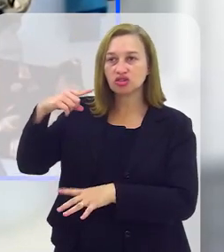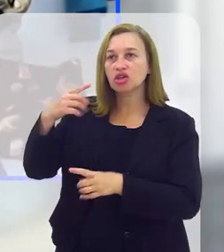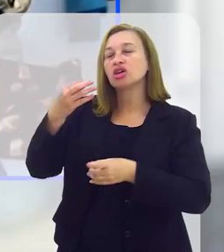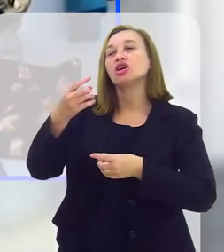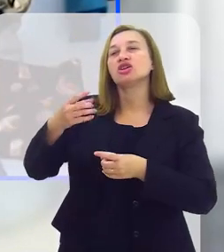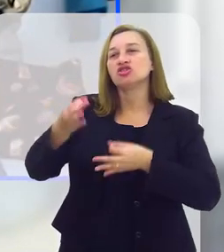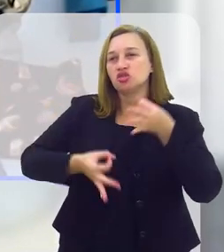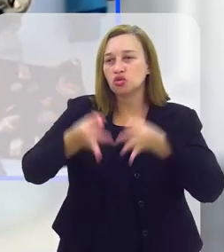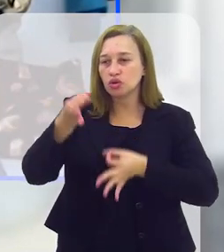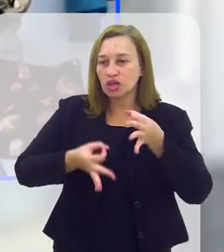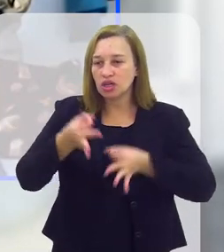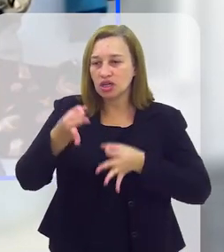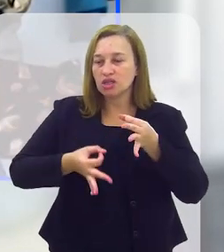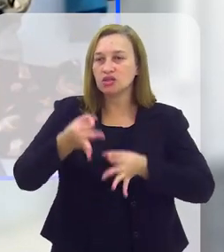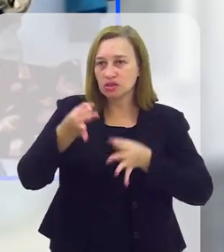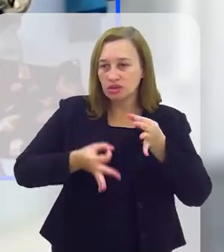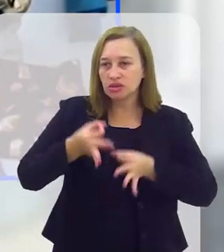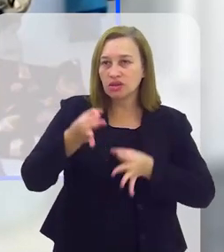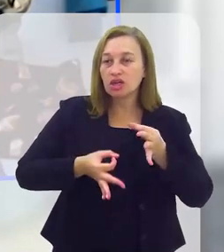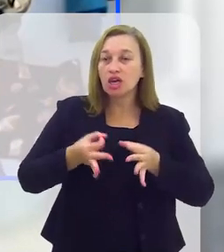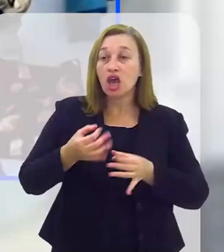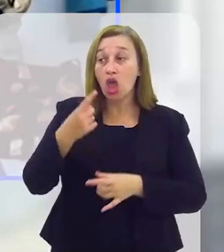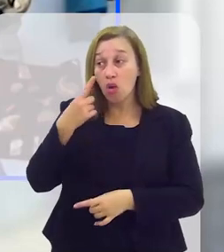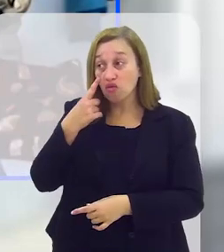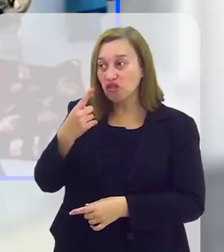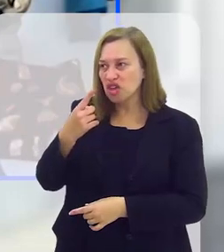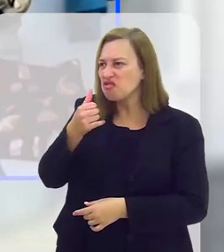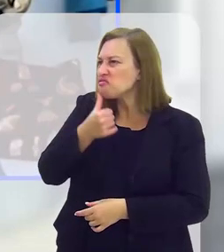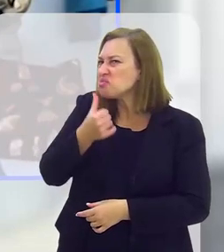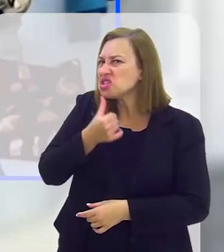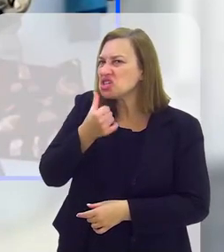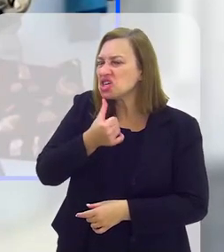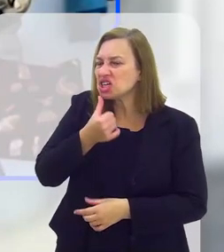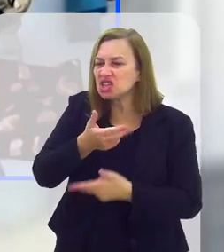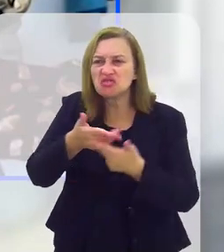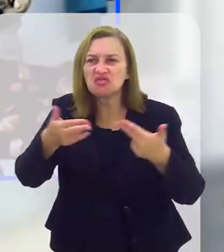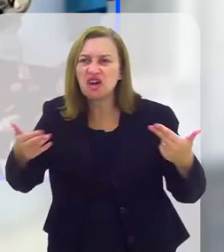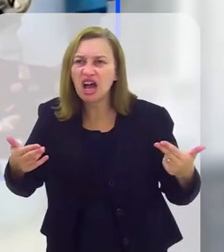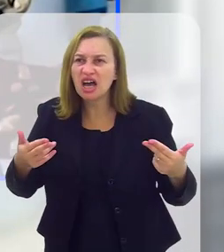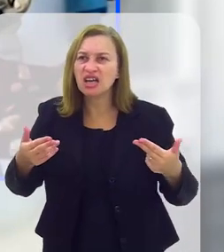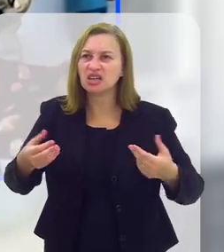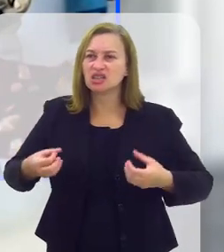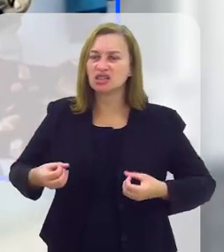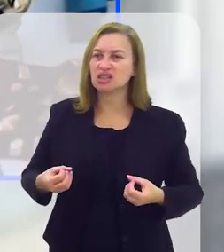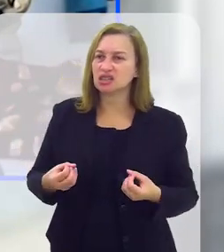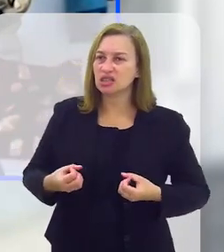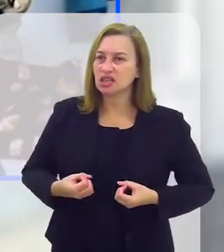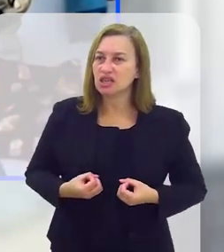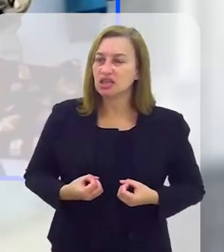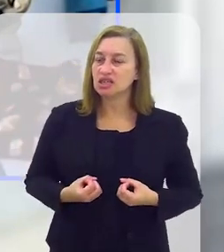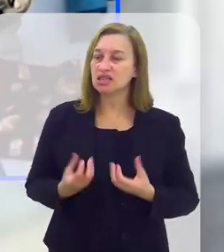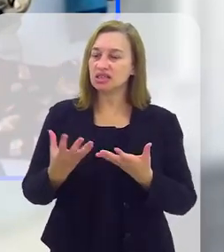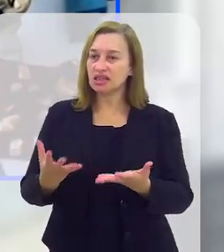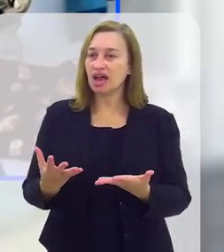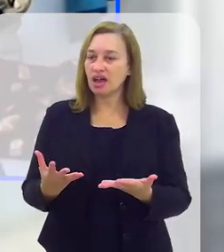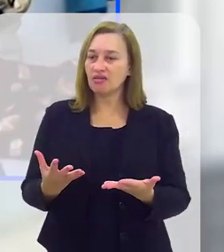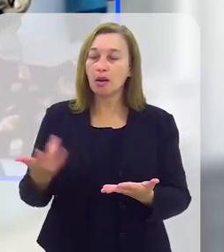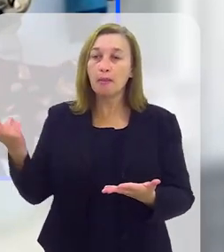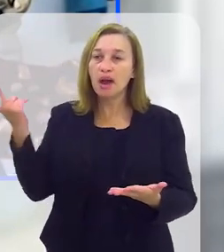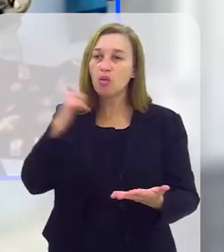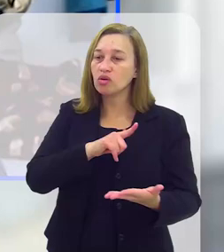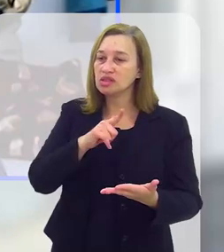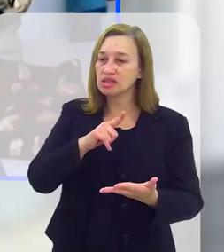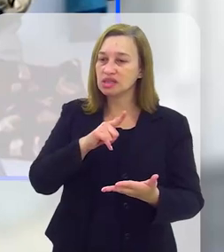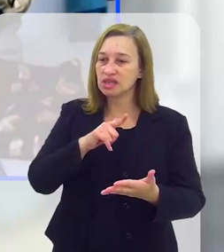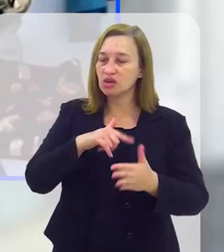anos na magistratura e eu vi muita prostituição na carreira da magistratura, muitas meninas que se entregavam